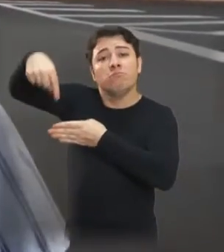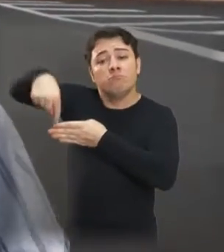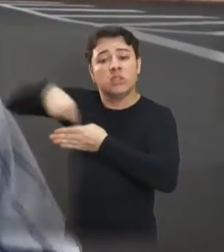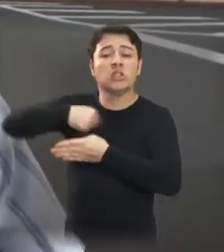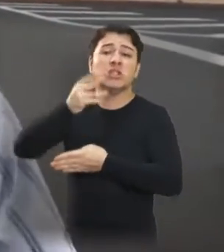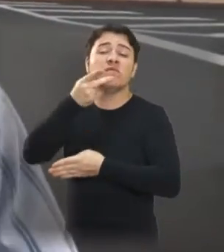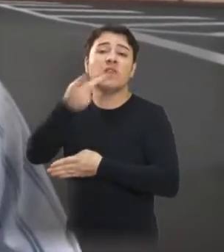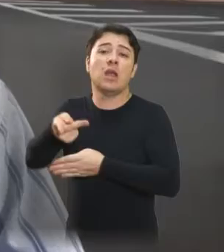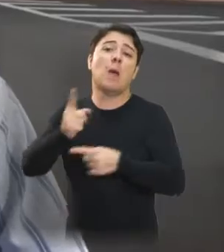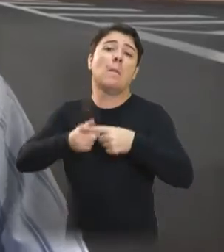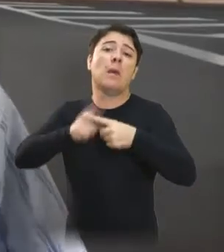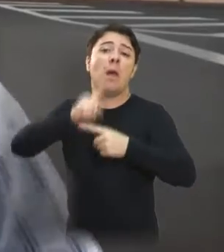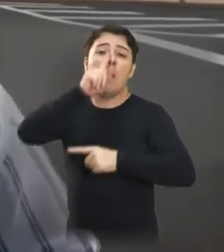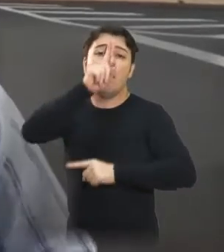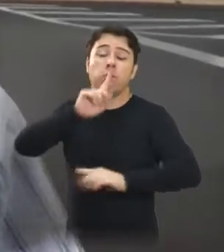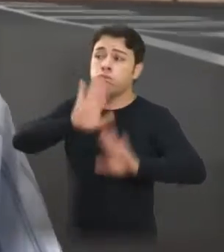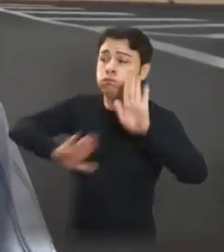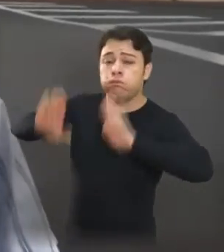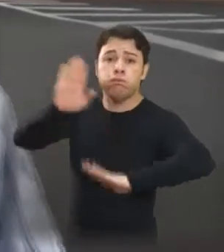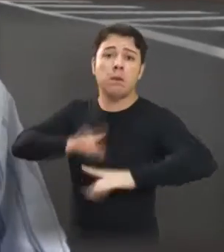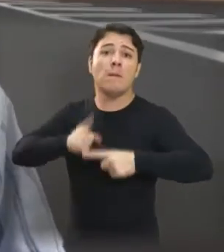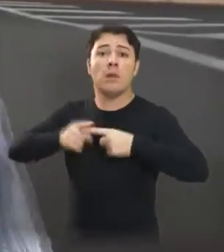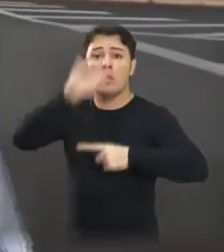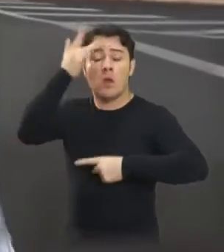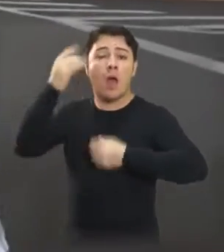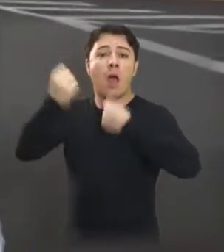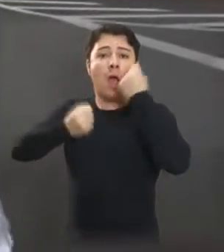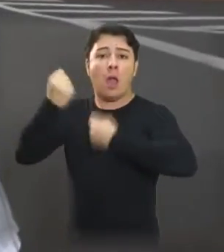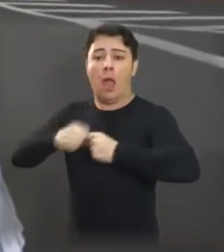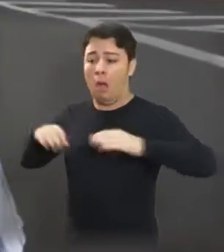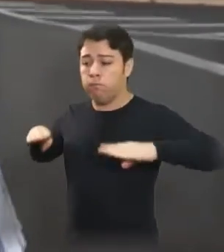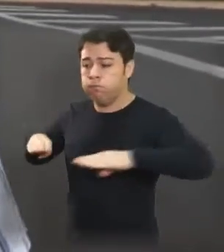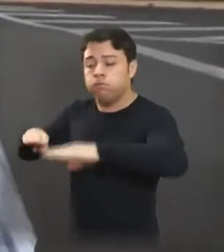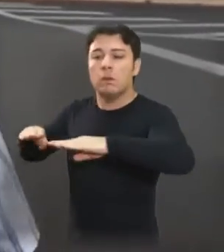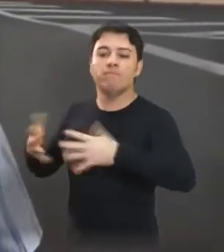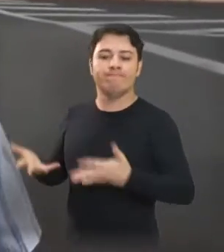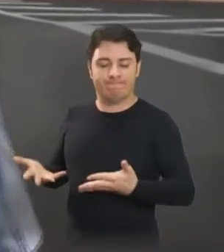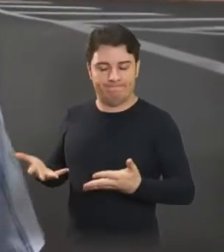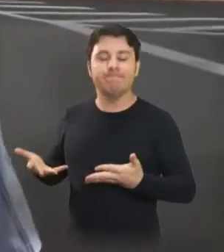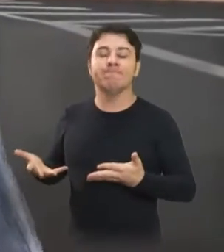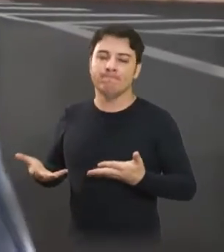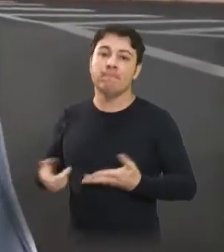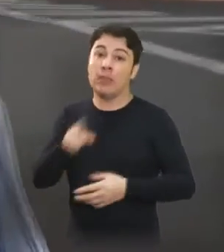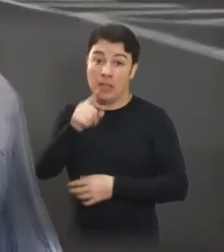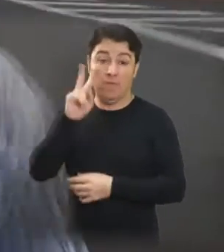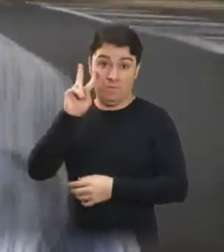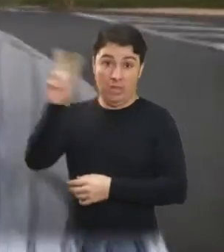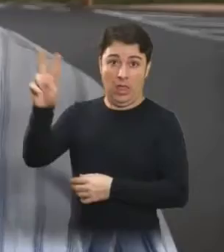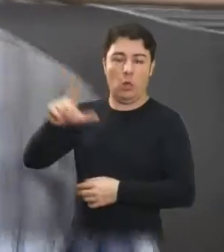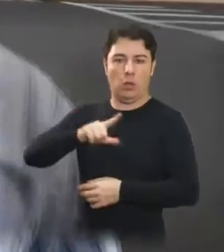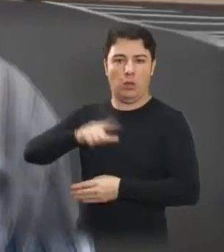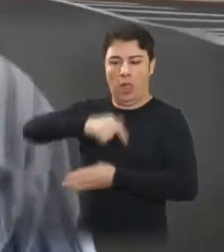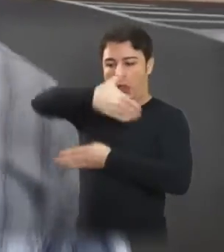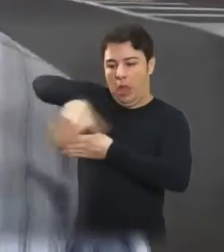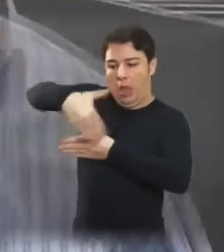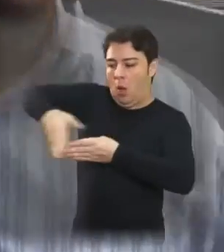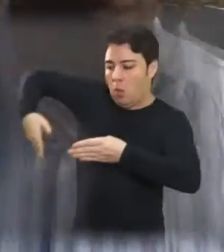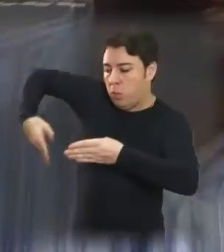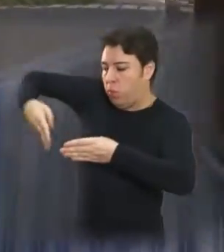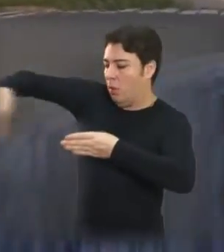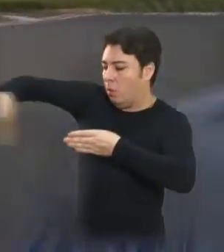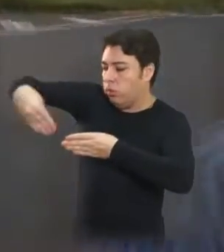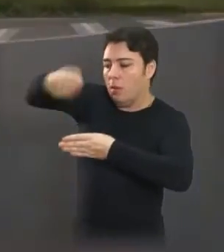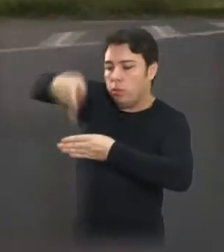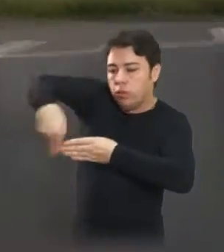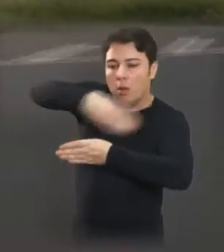local, que traz muito perigo a quem transita com os carros por aqui. Então, como vocês podem ver, vem carro dos quatro cantos.